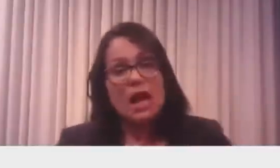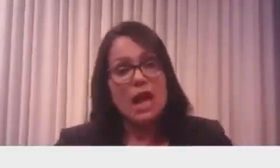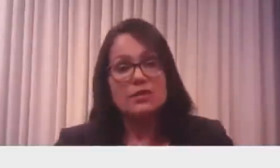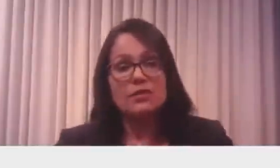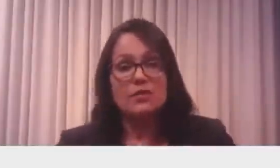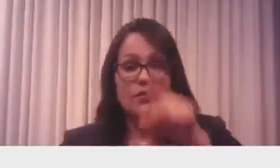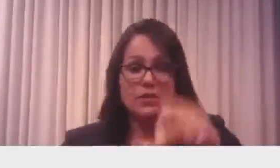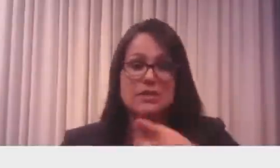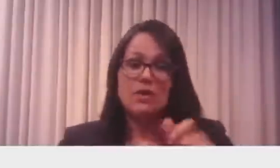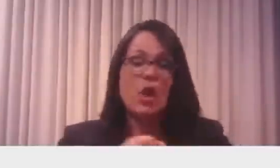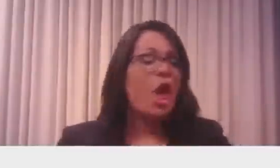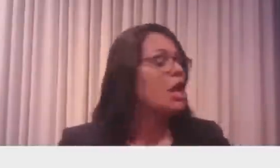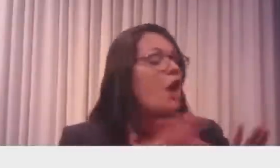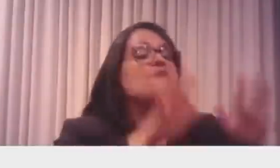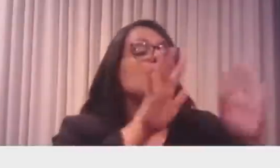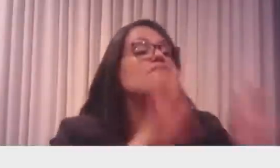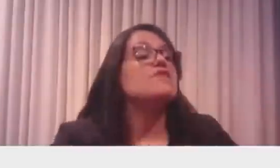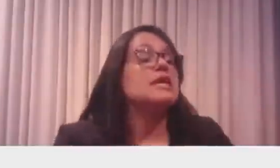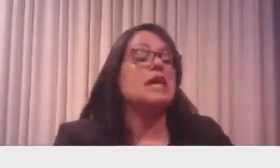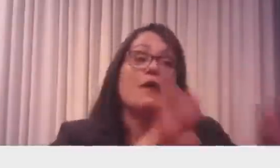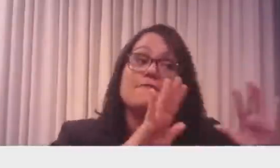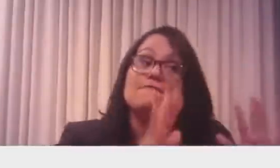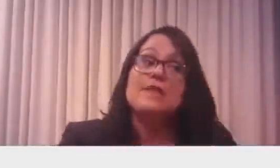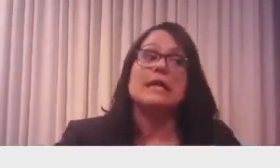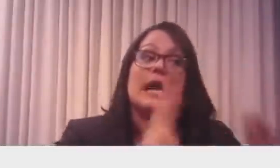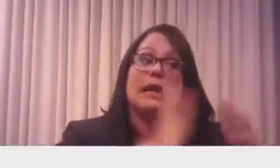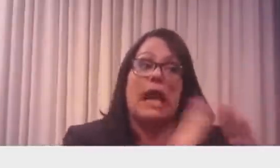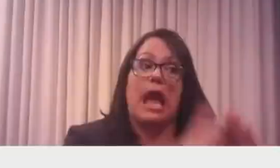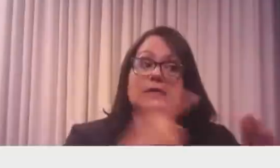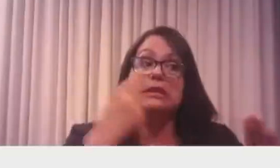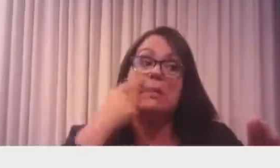em casa, economia e te vê depois. Então, você apoia isso.